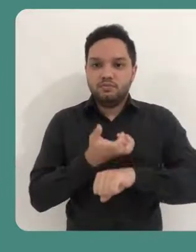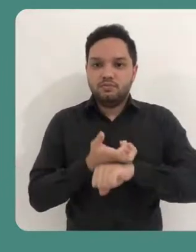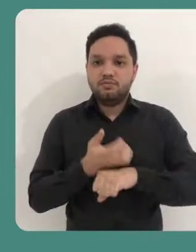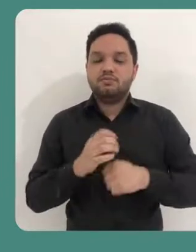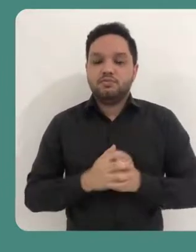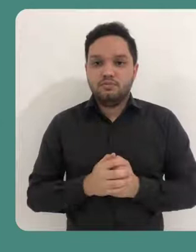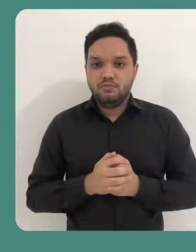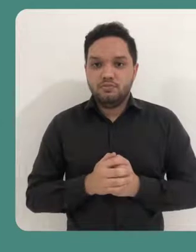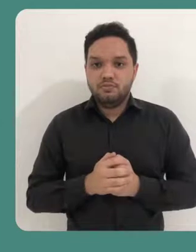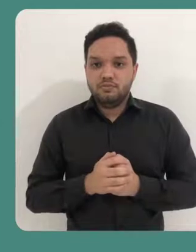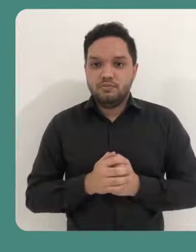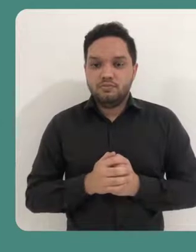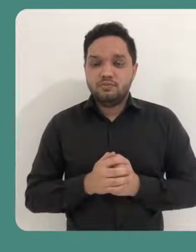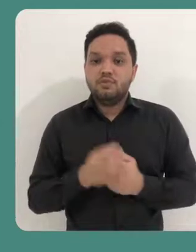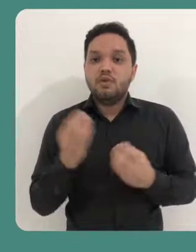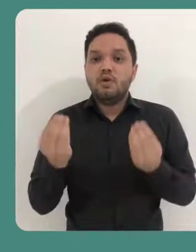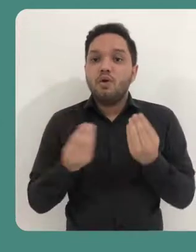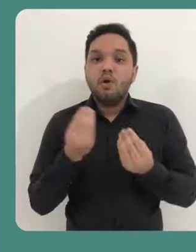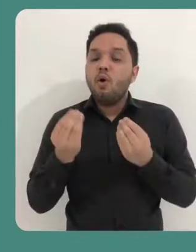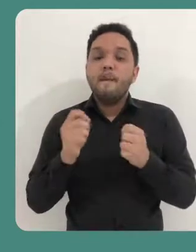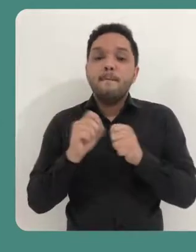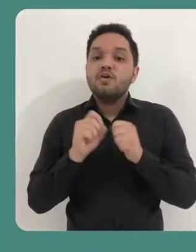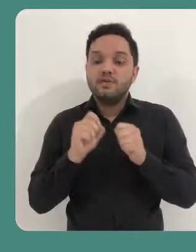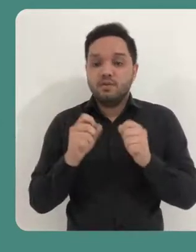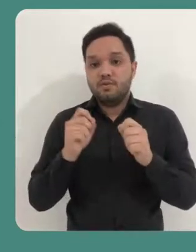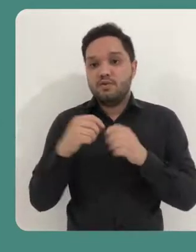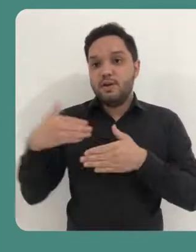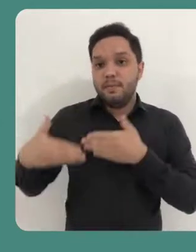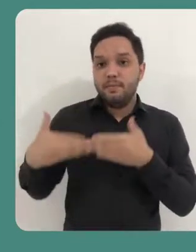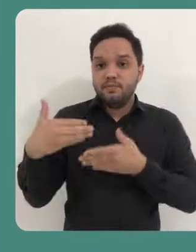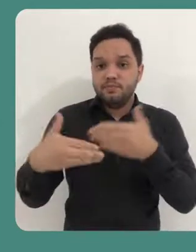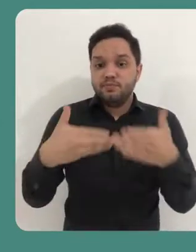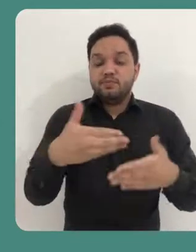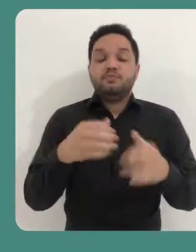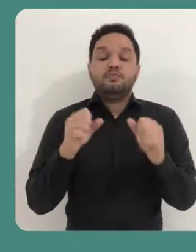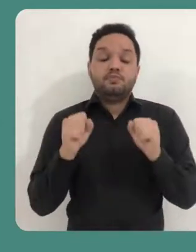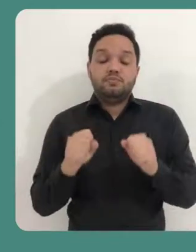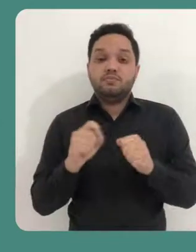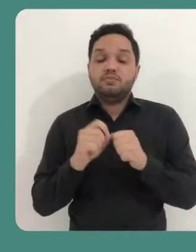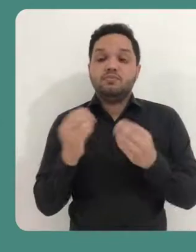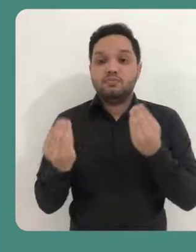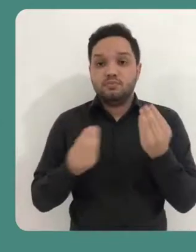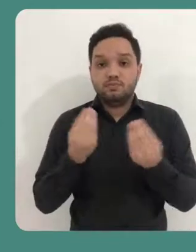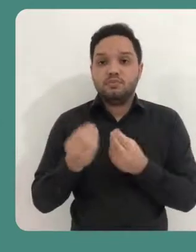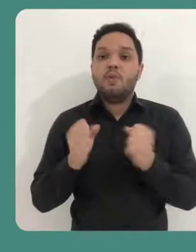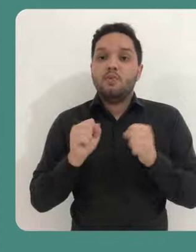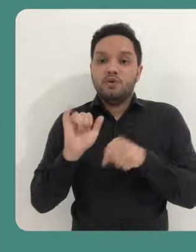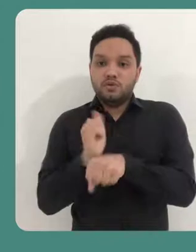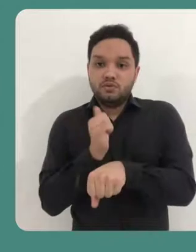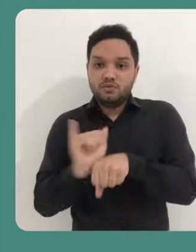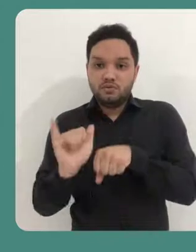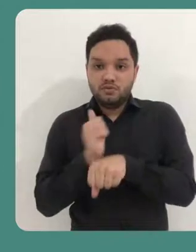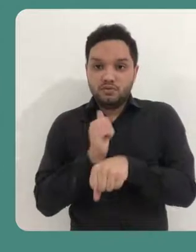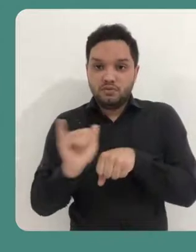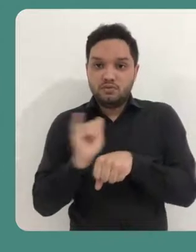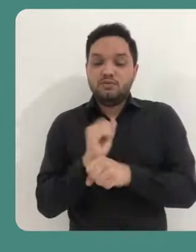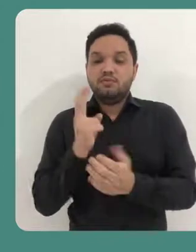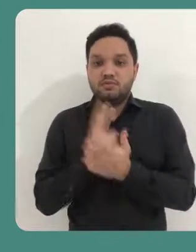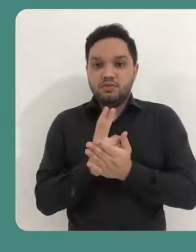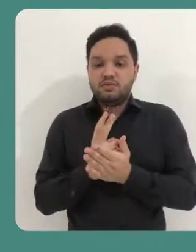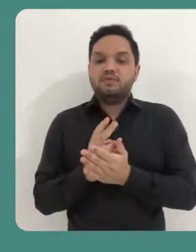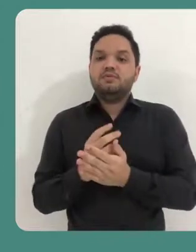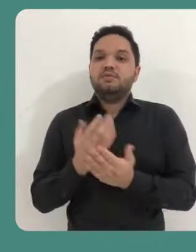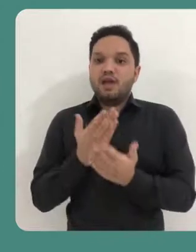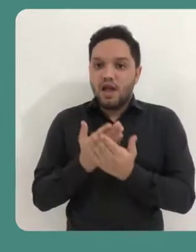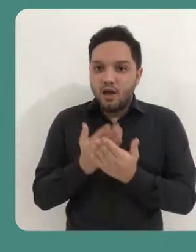construção do mapa conceitual pode ser também de forma processual. Você pode, então, fazer uma estratégia que